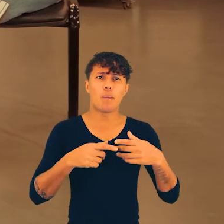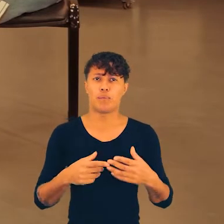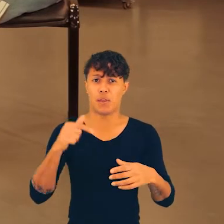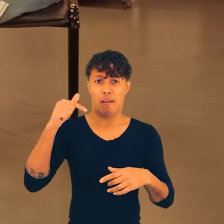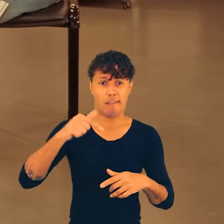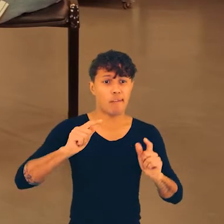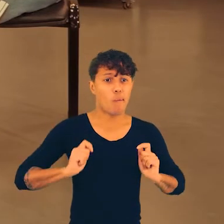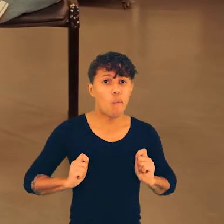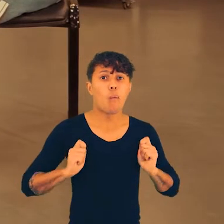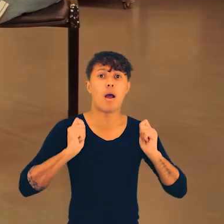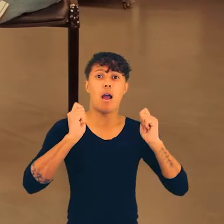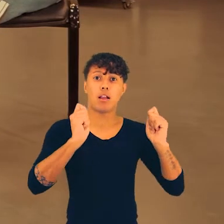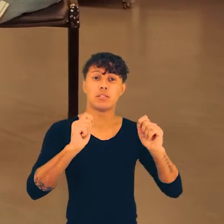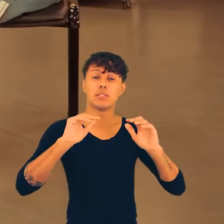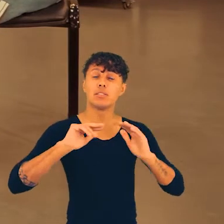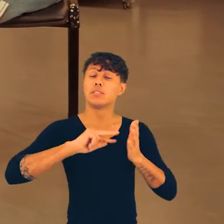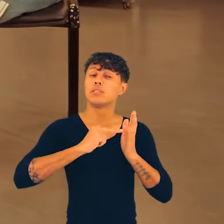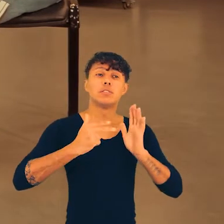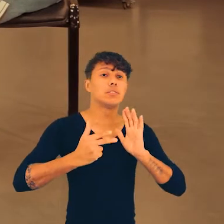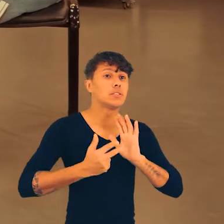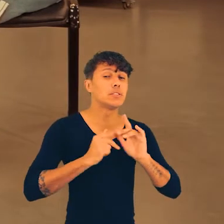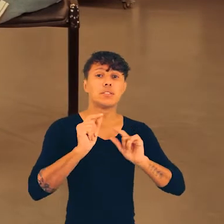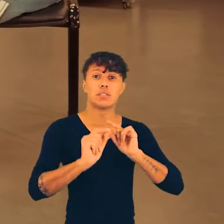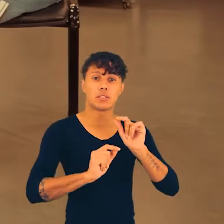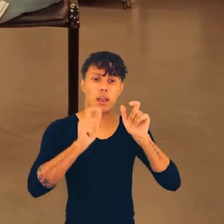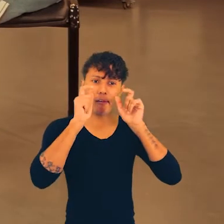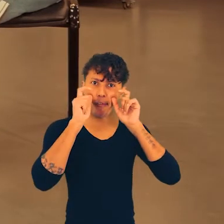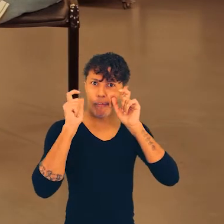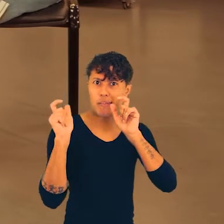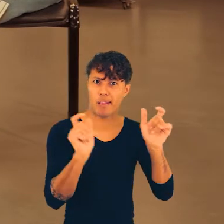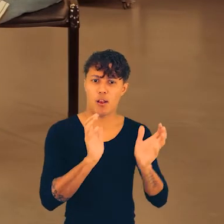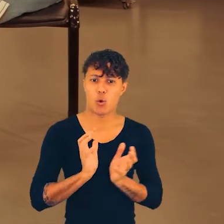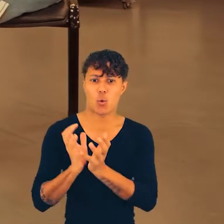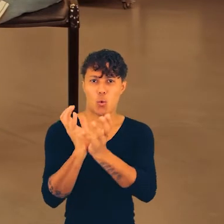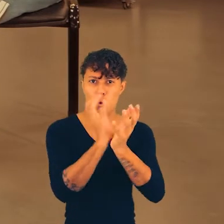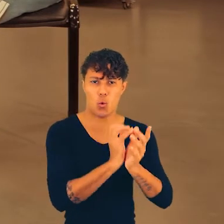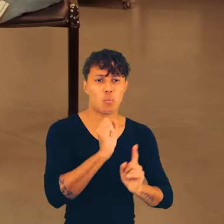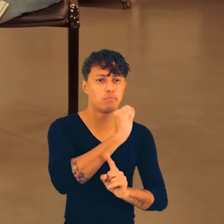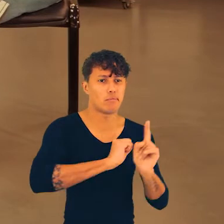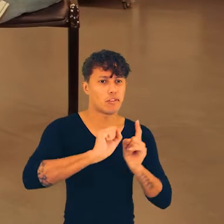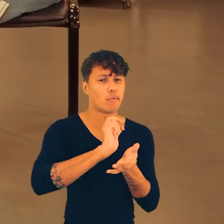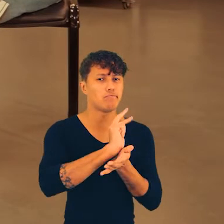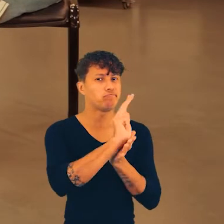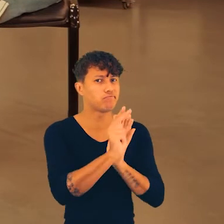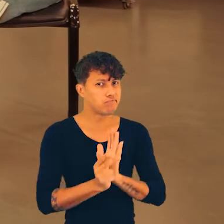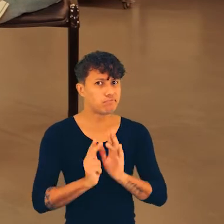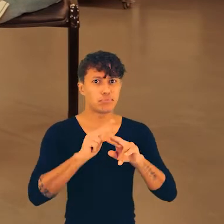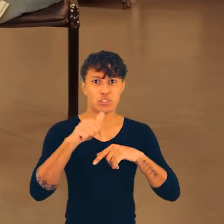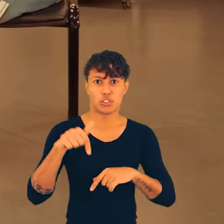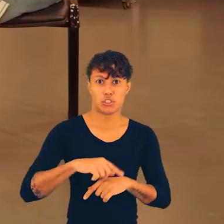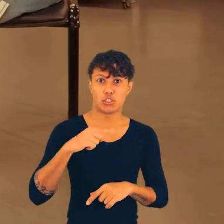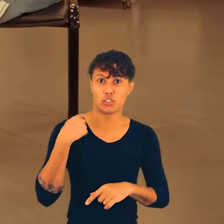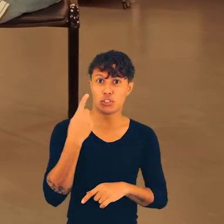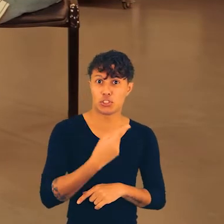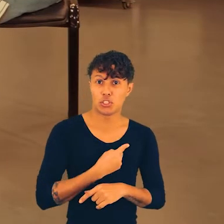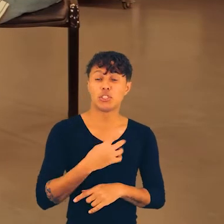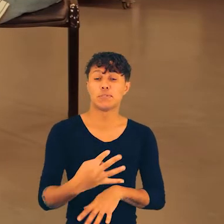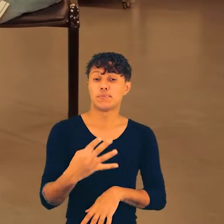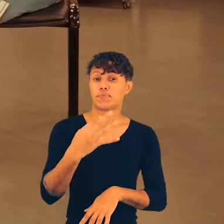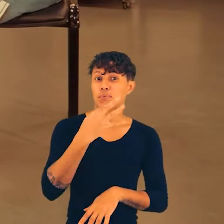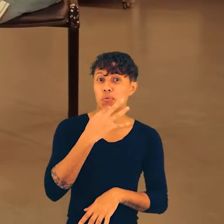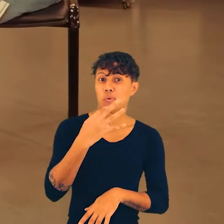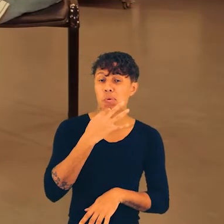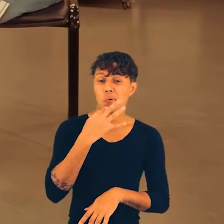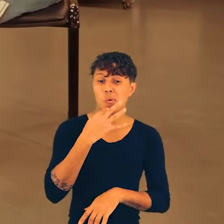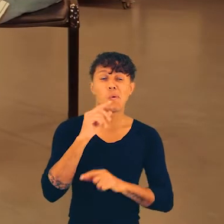sabe? Porque, assim, o ativismo também diz respeito a interesses de grupos sociais. Sim. E se